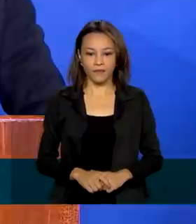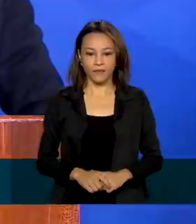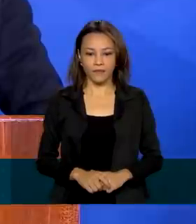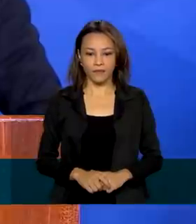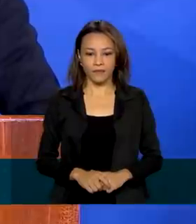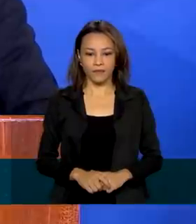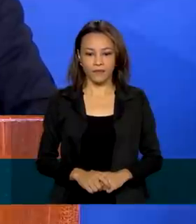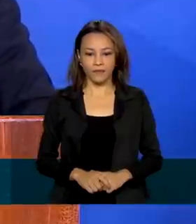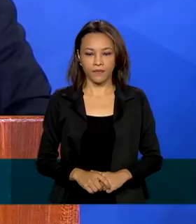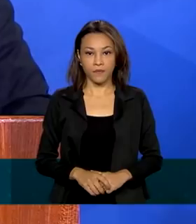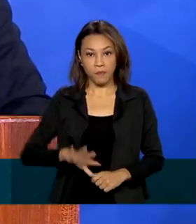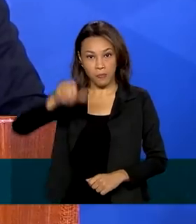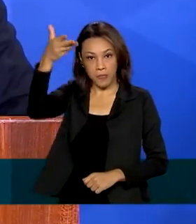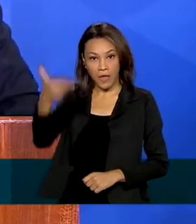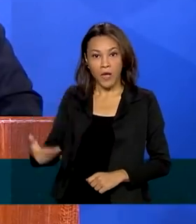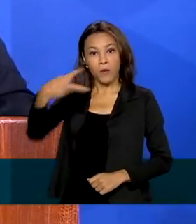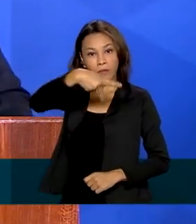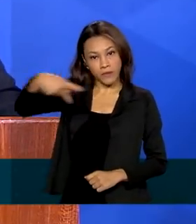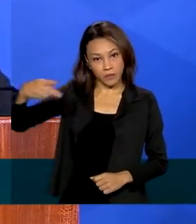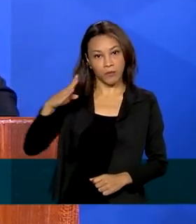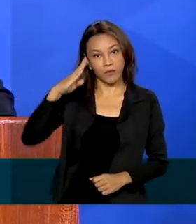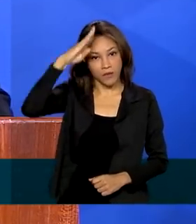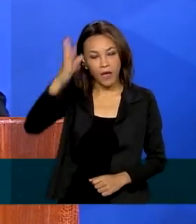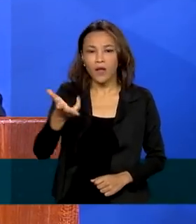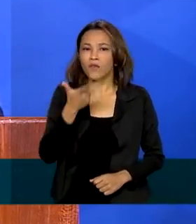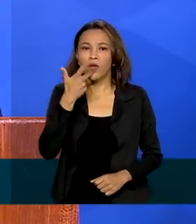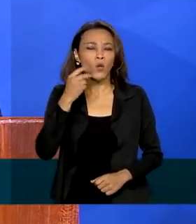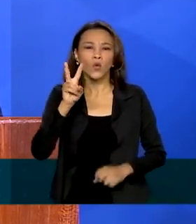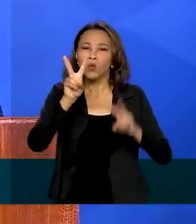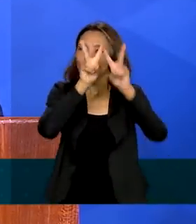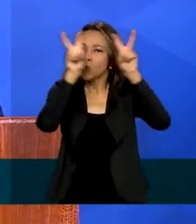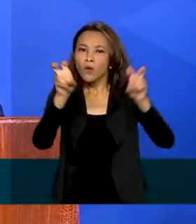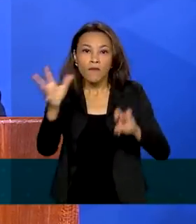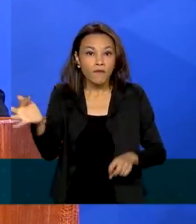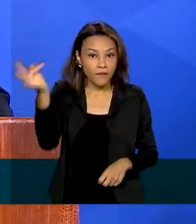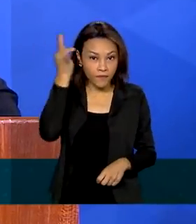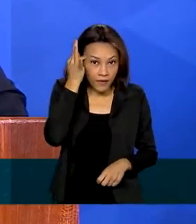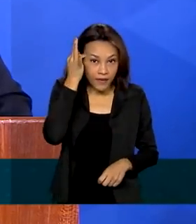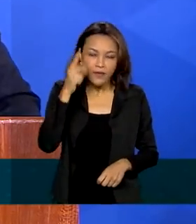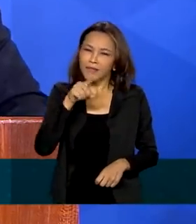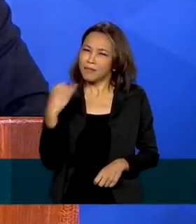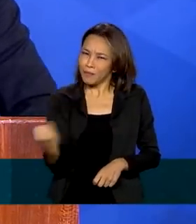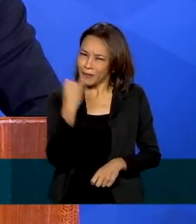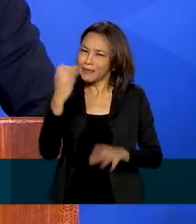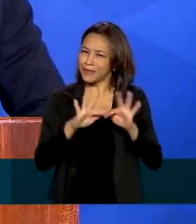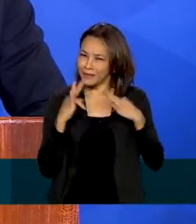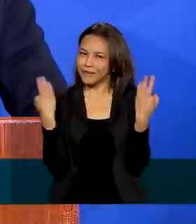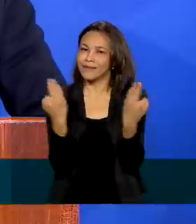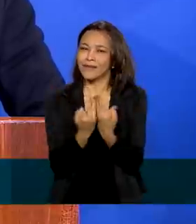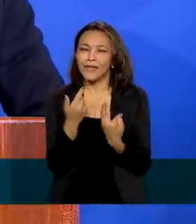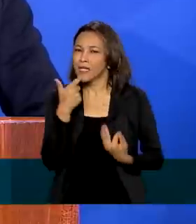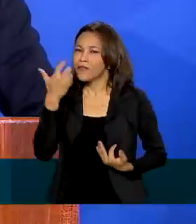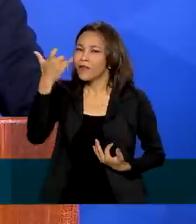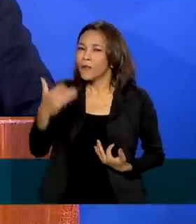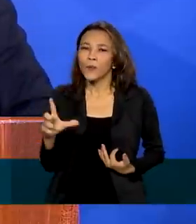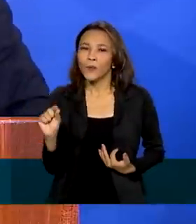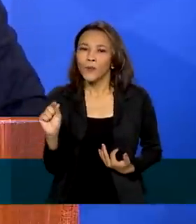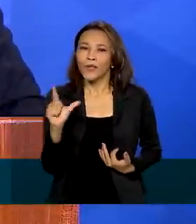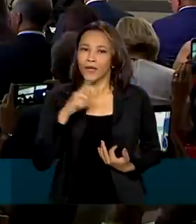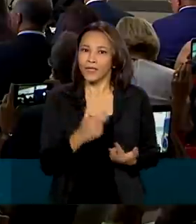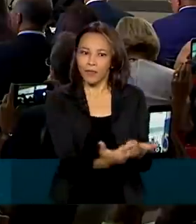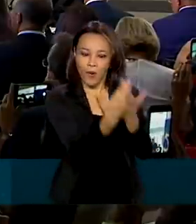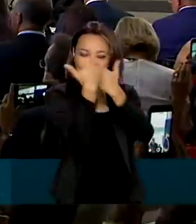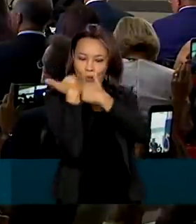O presidente Jair Bolsonaro falou sobre fé e a importância da família. Ele disse ter recebido uma